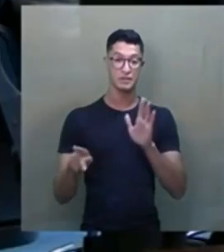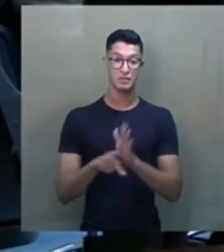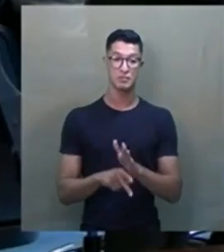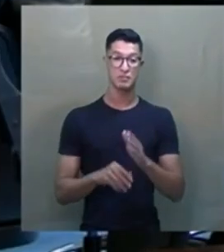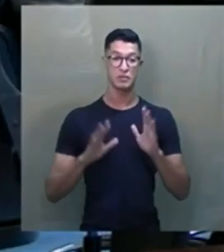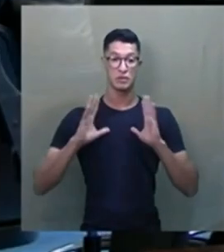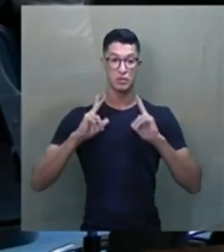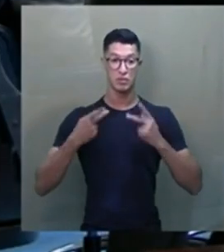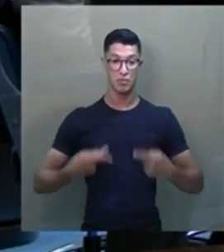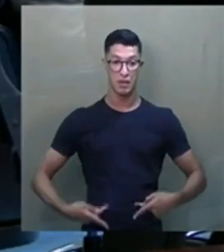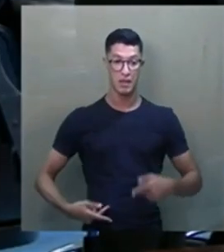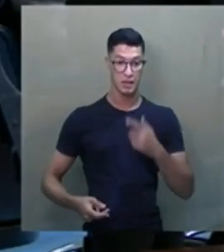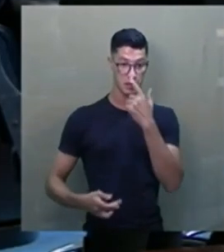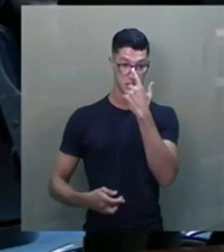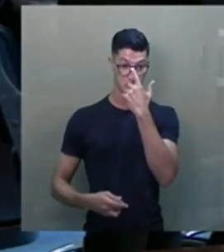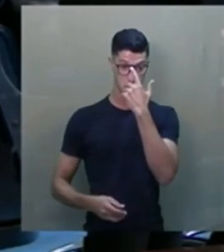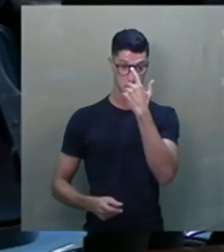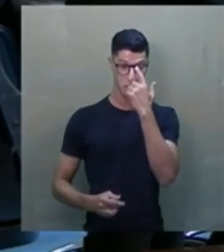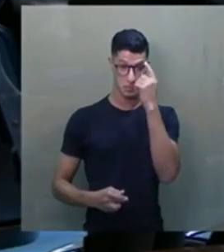humanas,